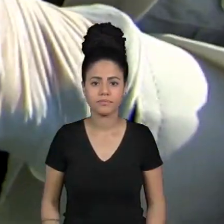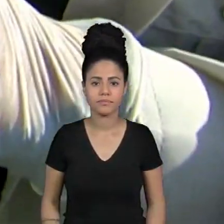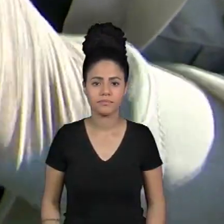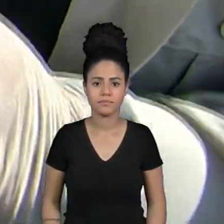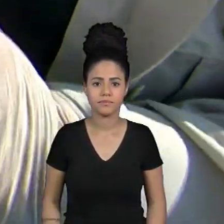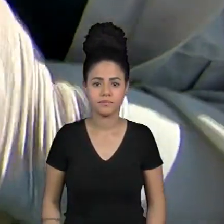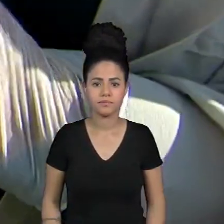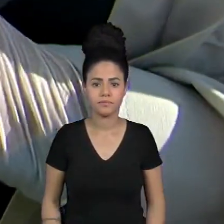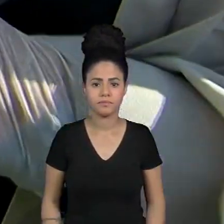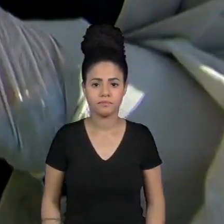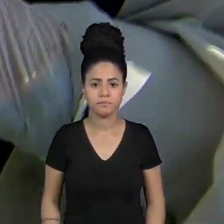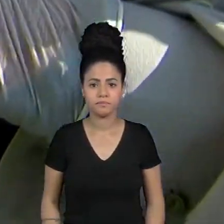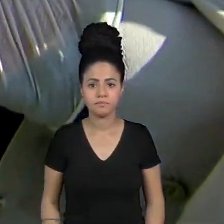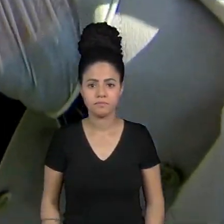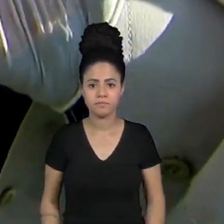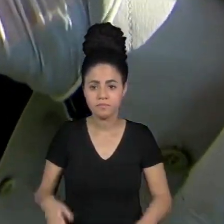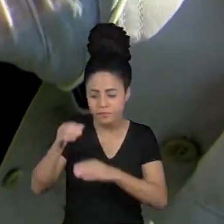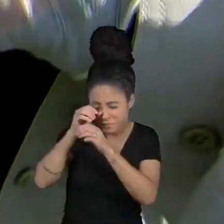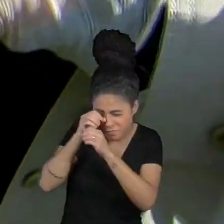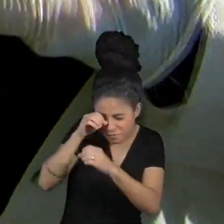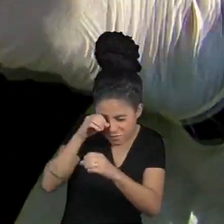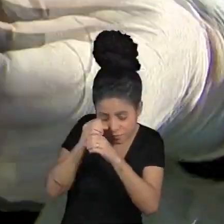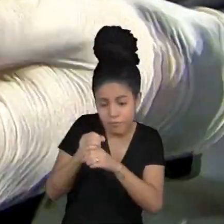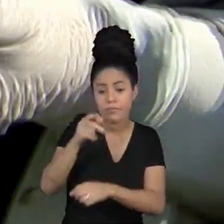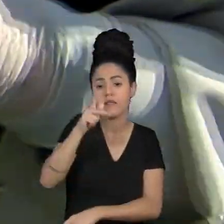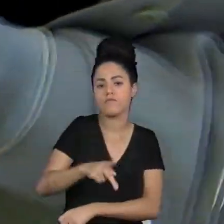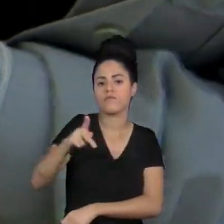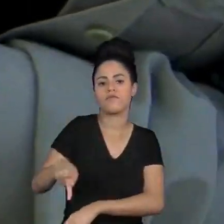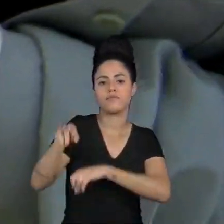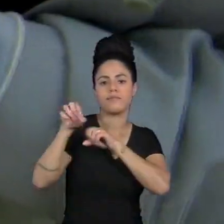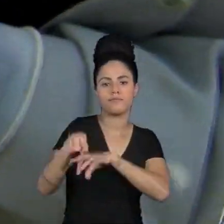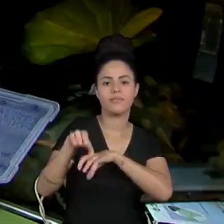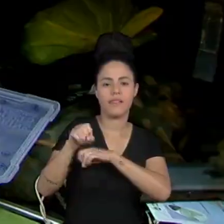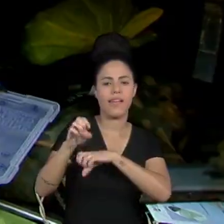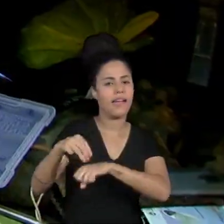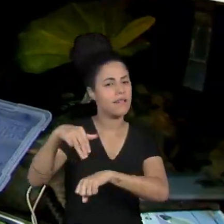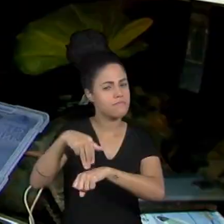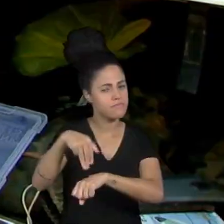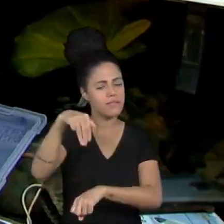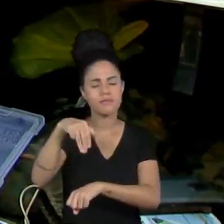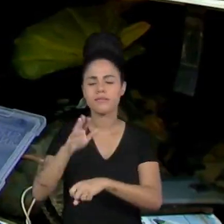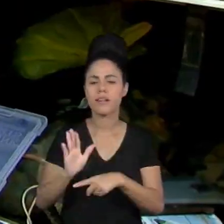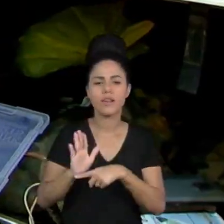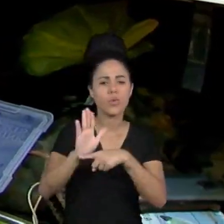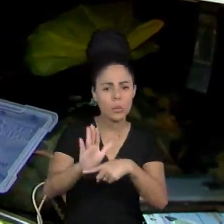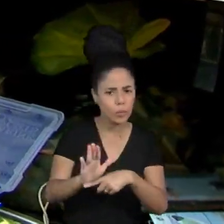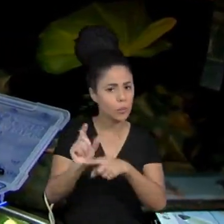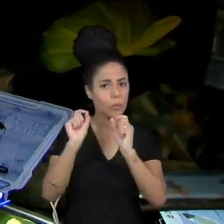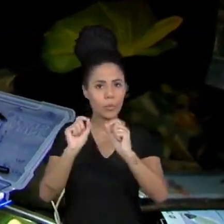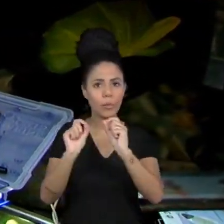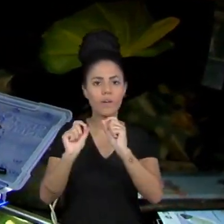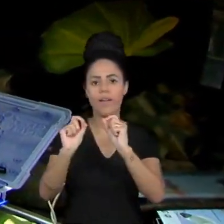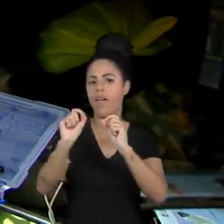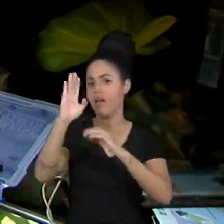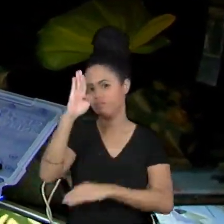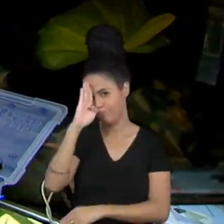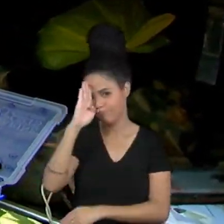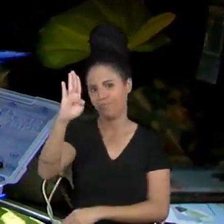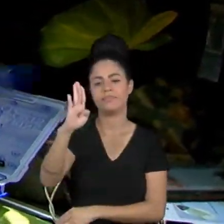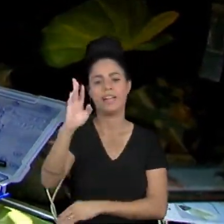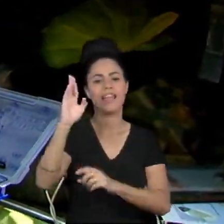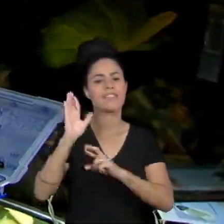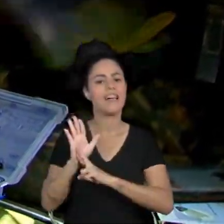A bióloga professora de mestrado pesquisadora e conservacionista se tornou referência